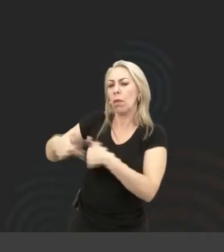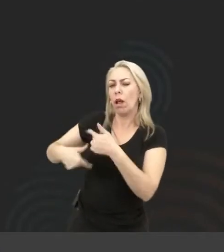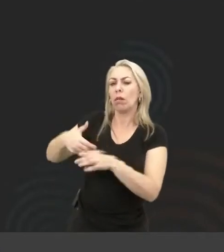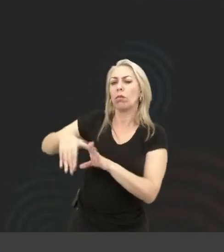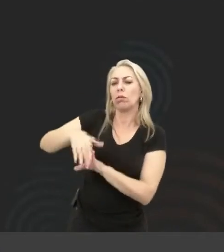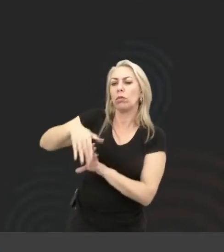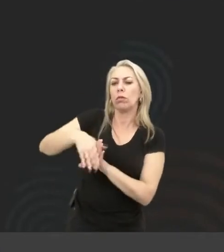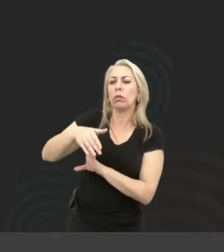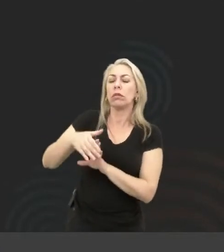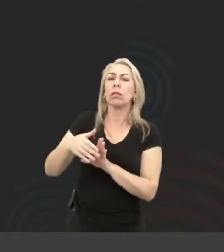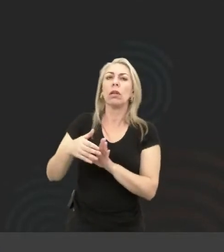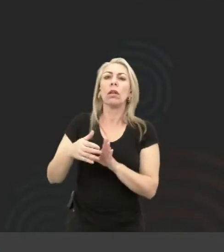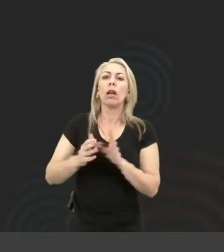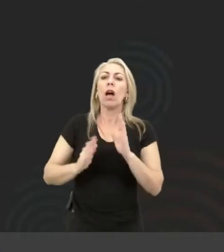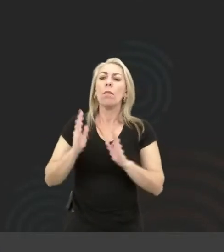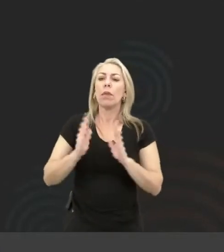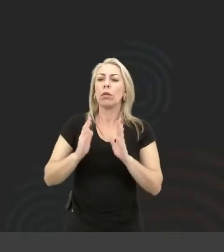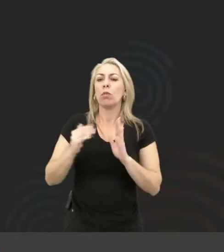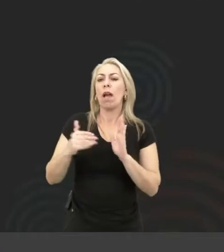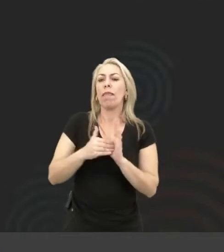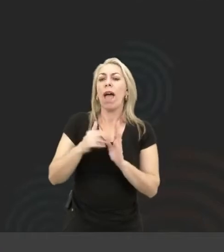abril desse ano, mais ou menos.